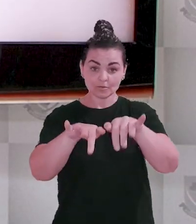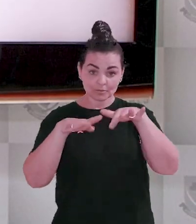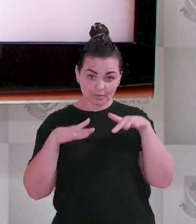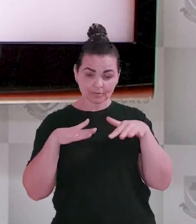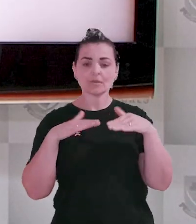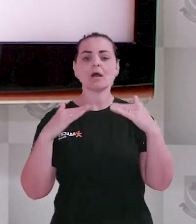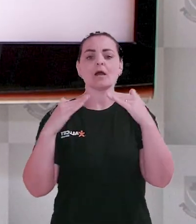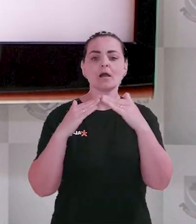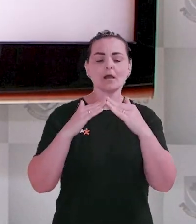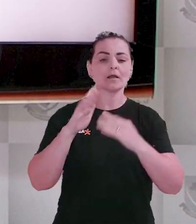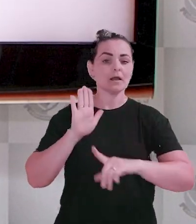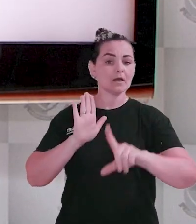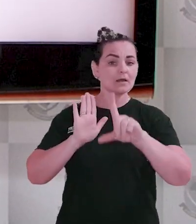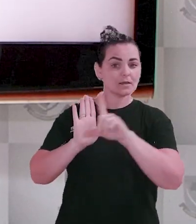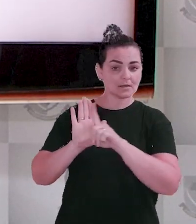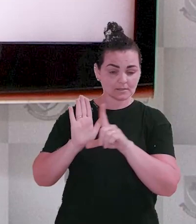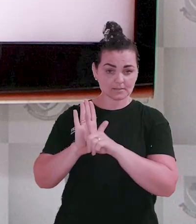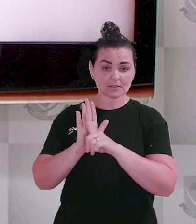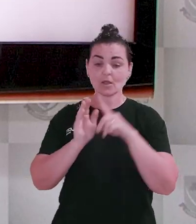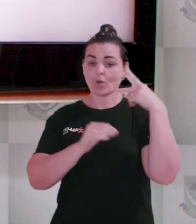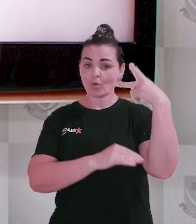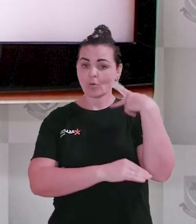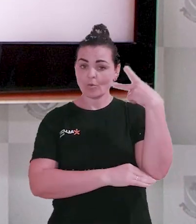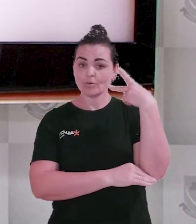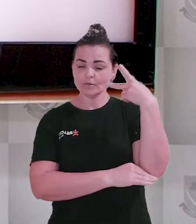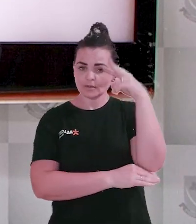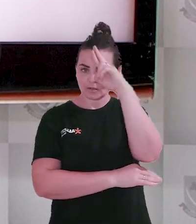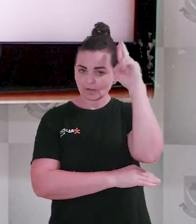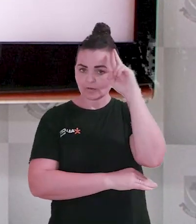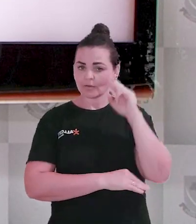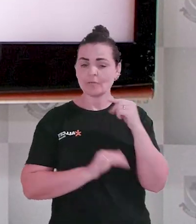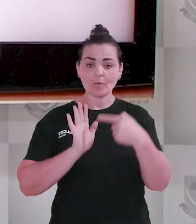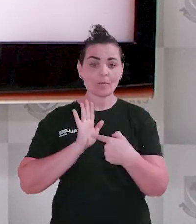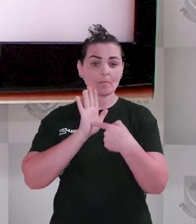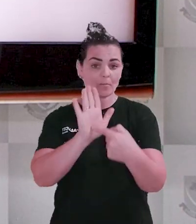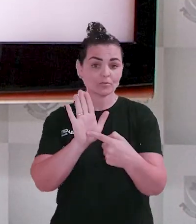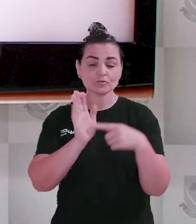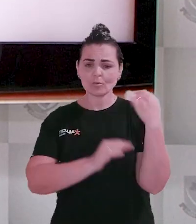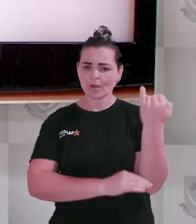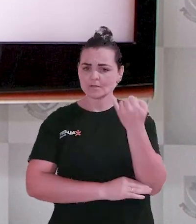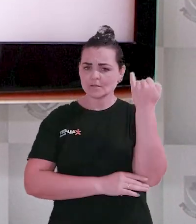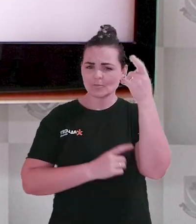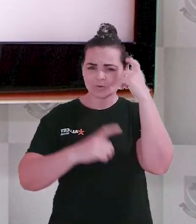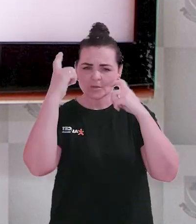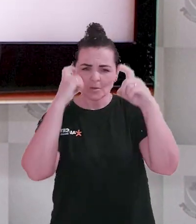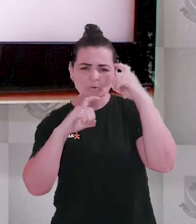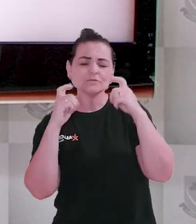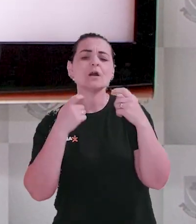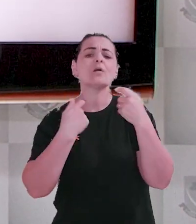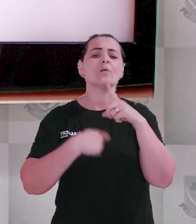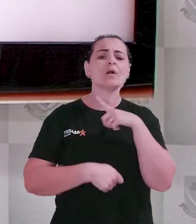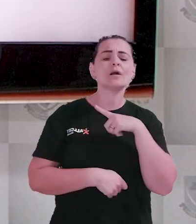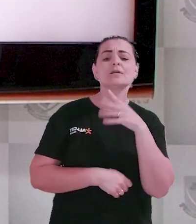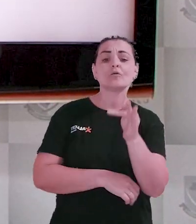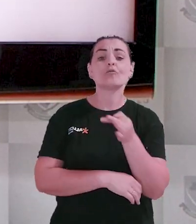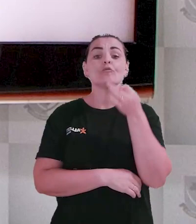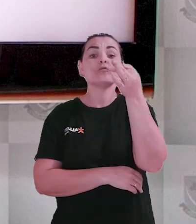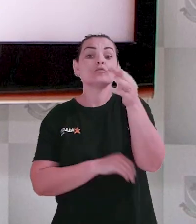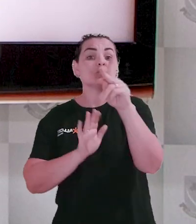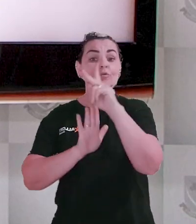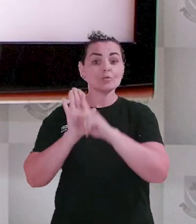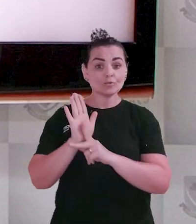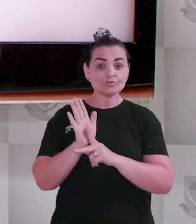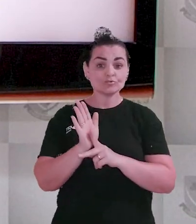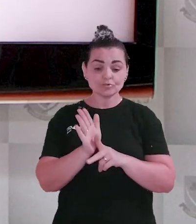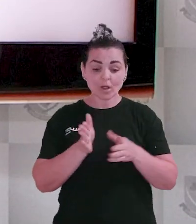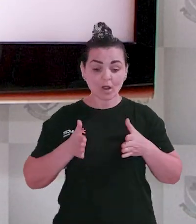ordinária em discurso na tribuna da Casa de Leis, o vereador Rodrigo Livramento trouxe à tona as preocupações sobre o